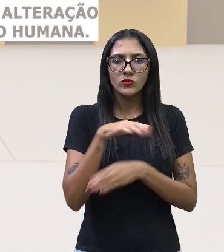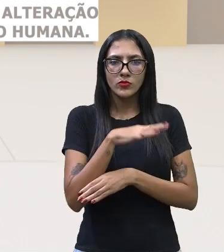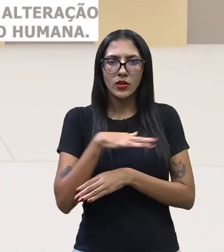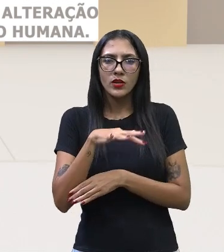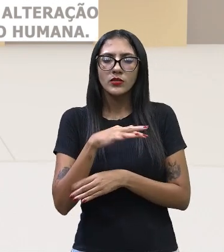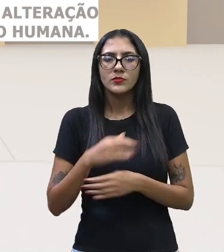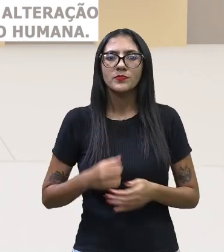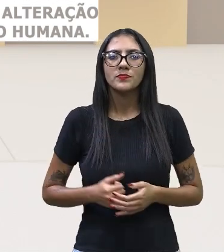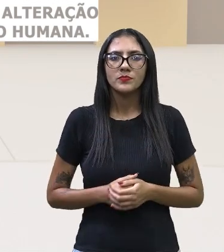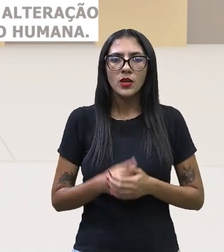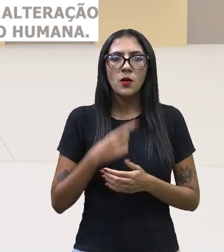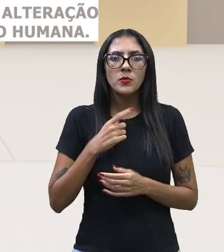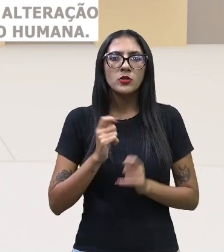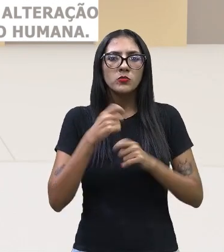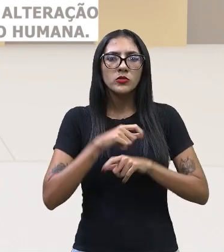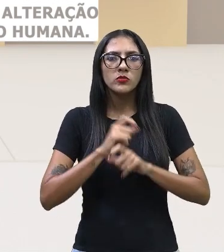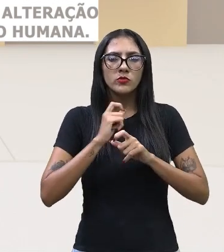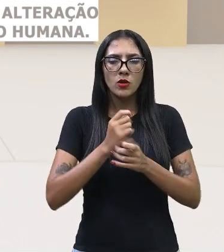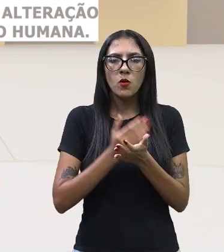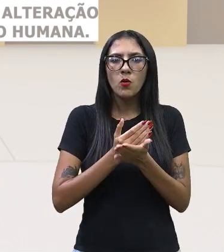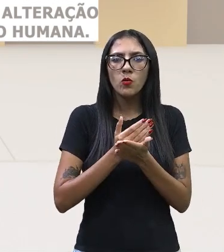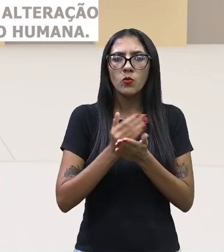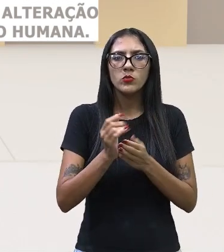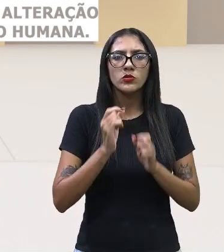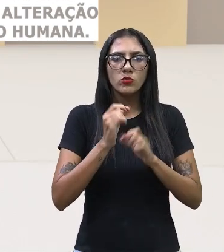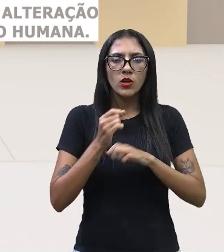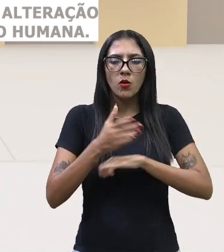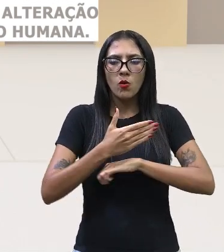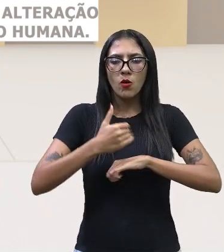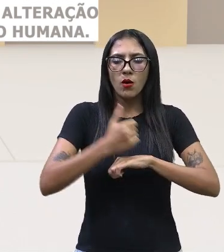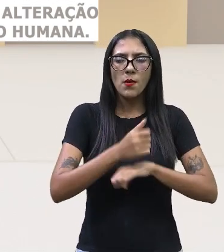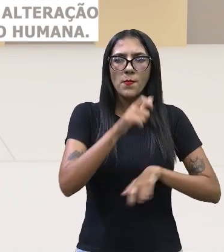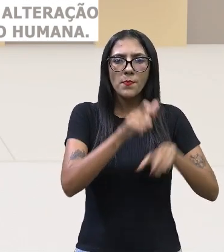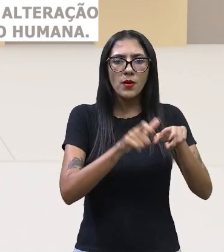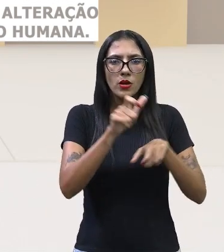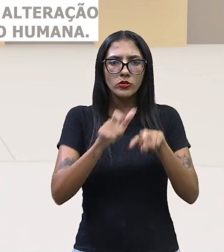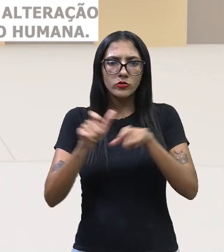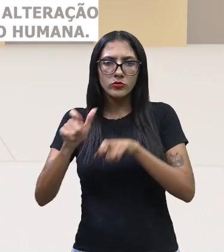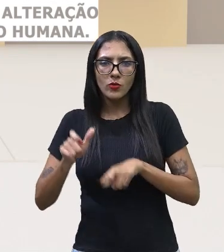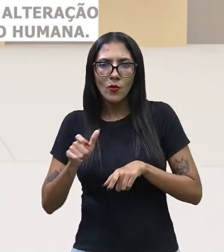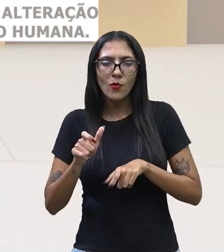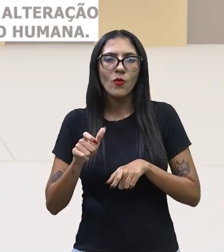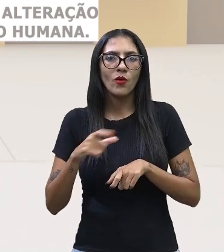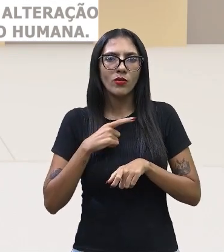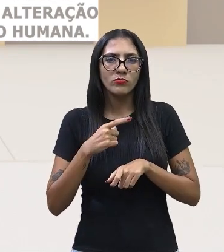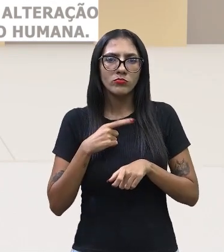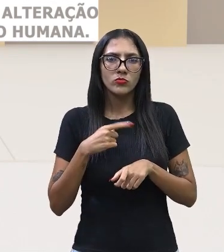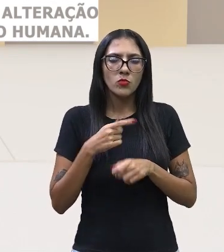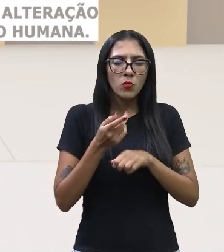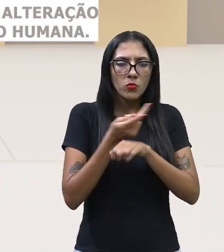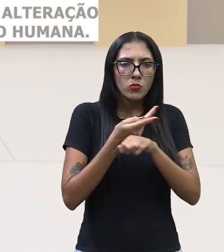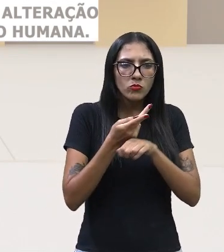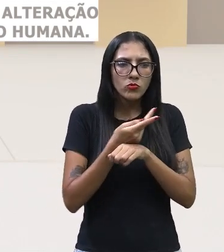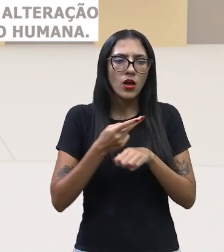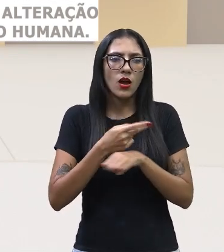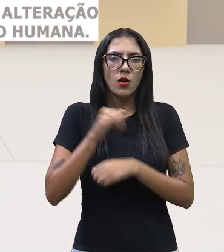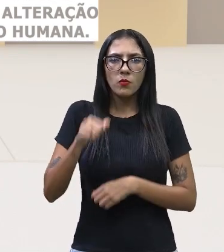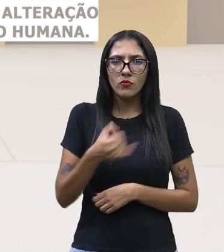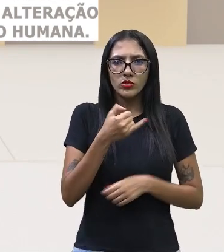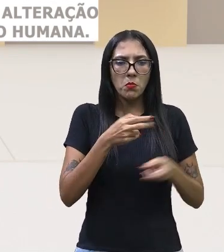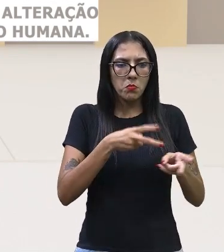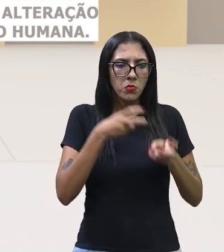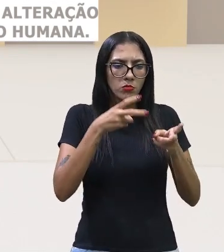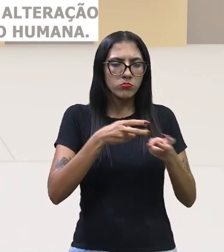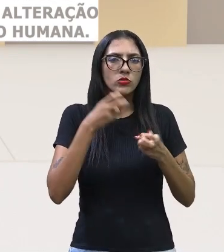paulatina, para abrigar o chamado colonizador que veio para cá, basicamente, para explorar a riqueza da